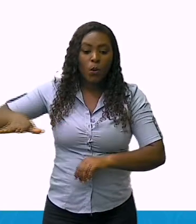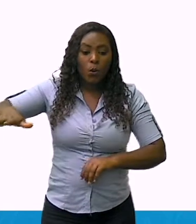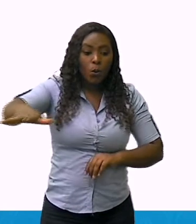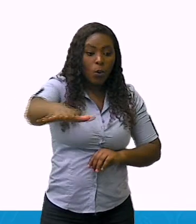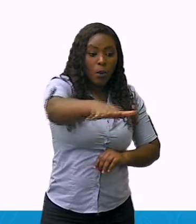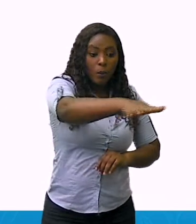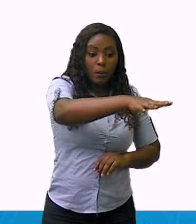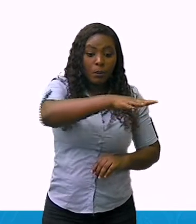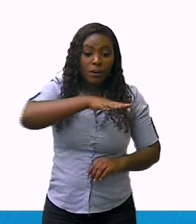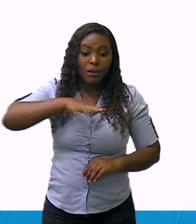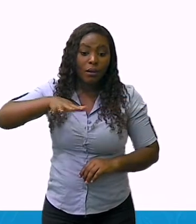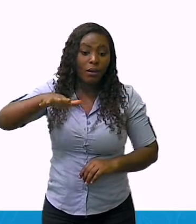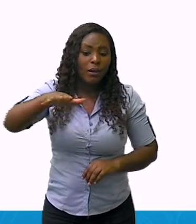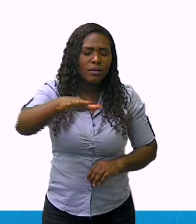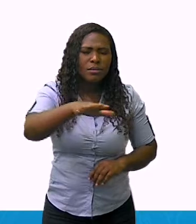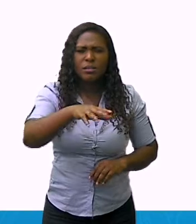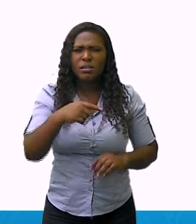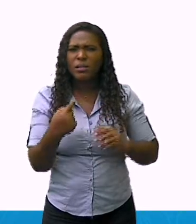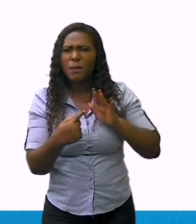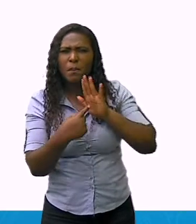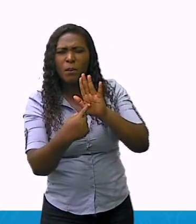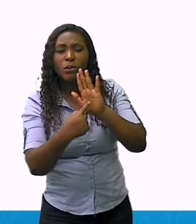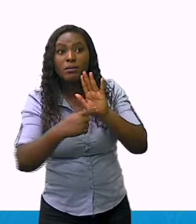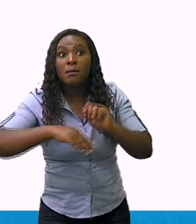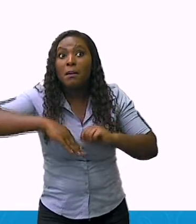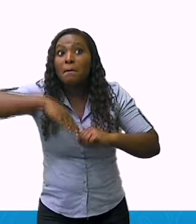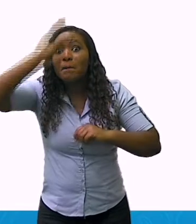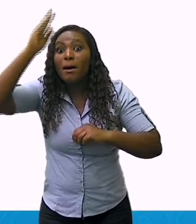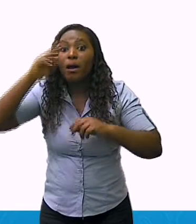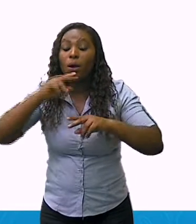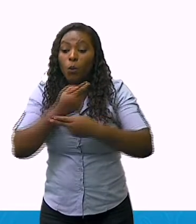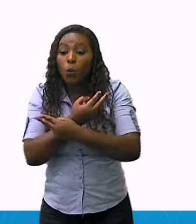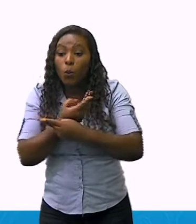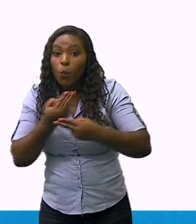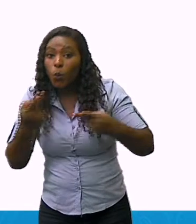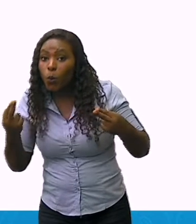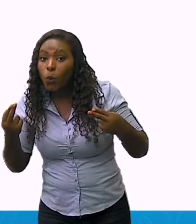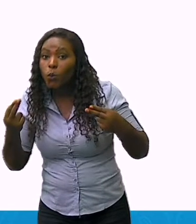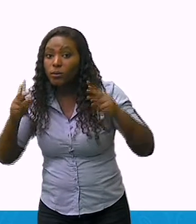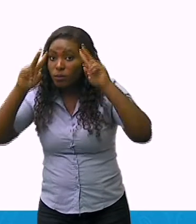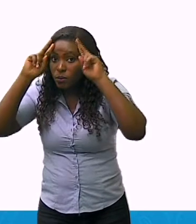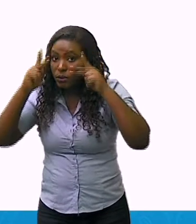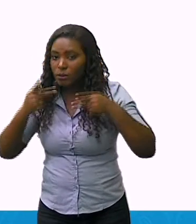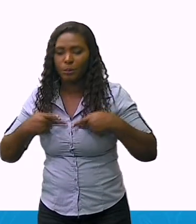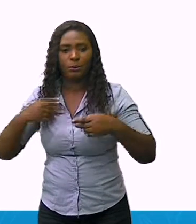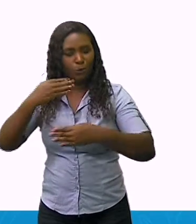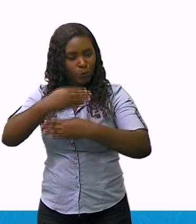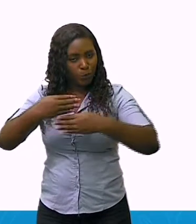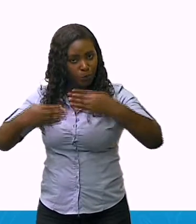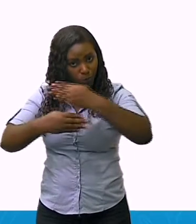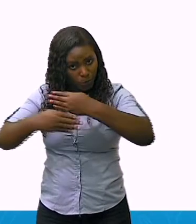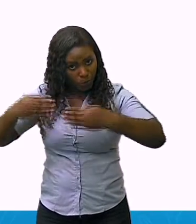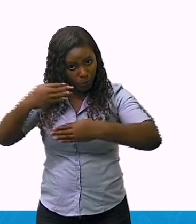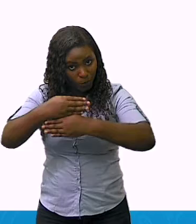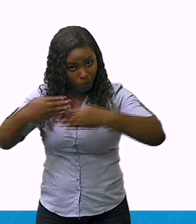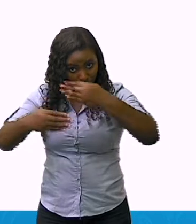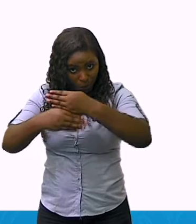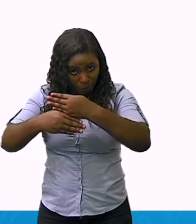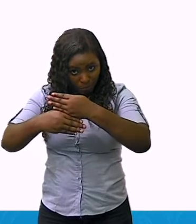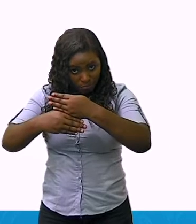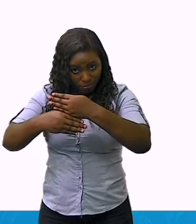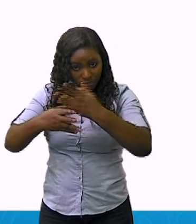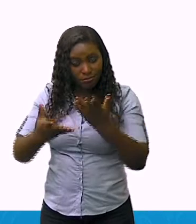apresenta elementos naturais e elementos culturais, onde neste ambiente já